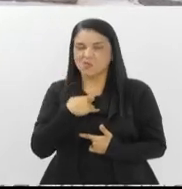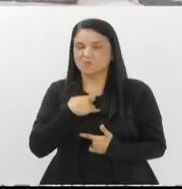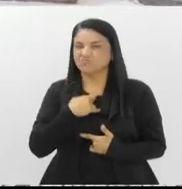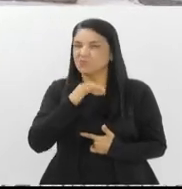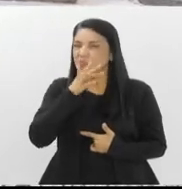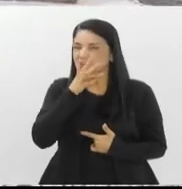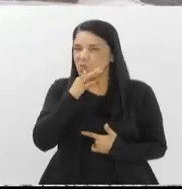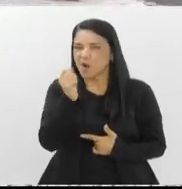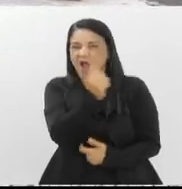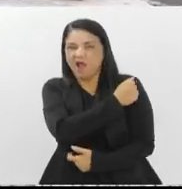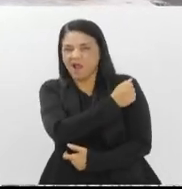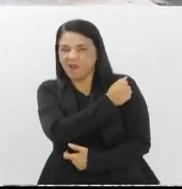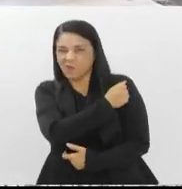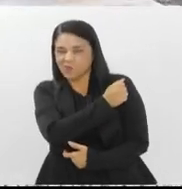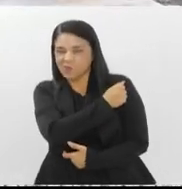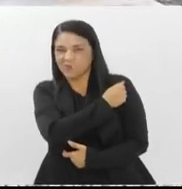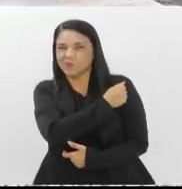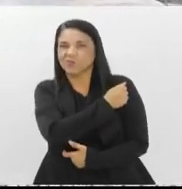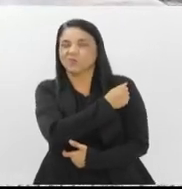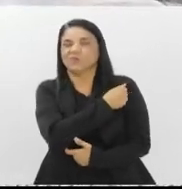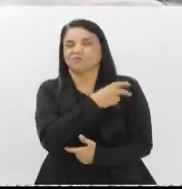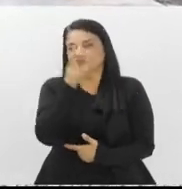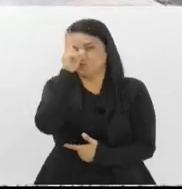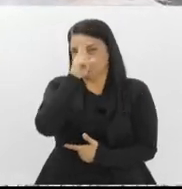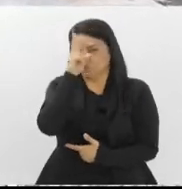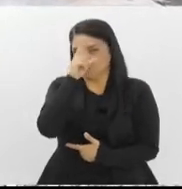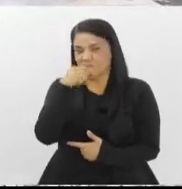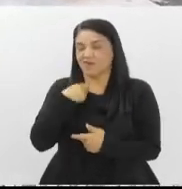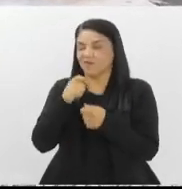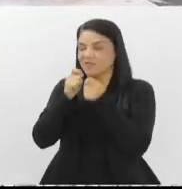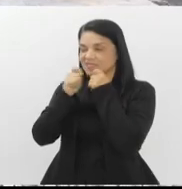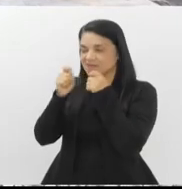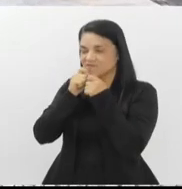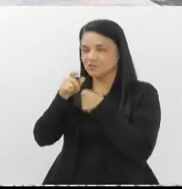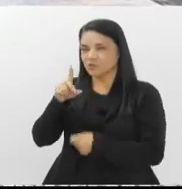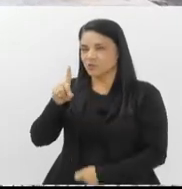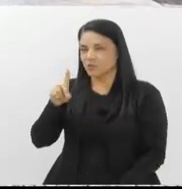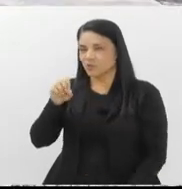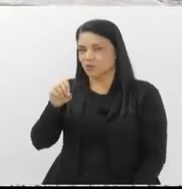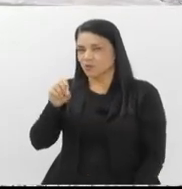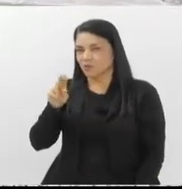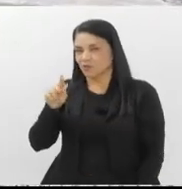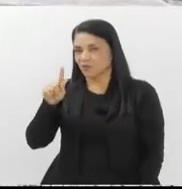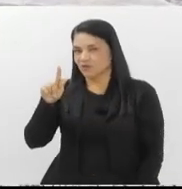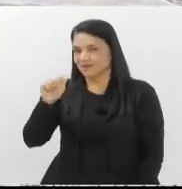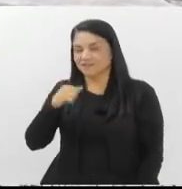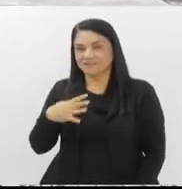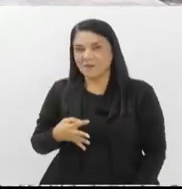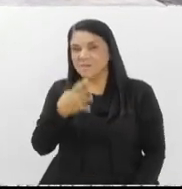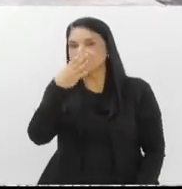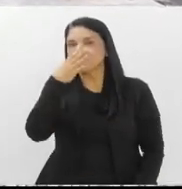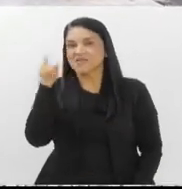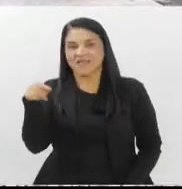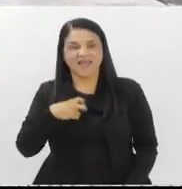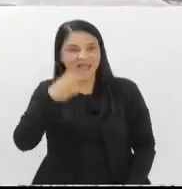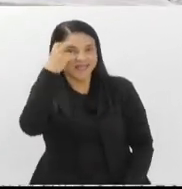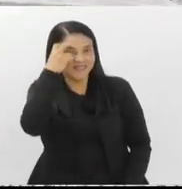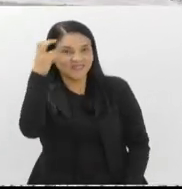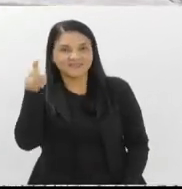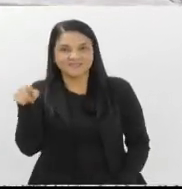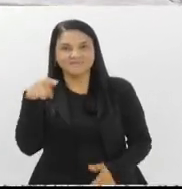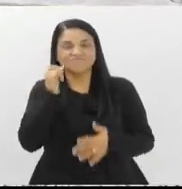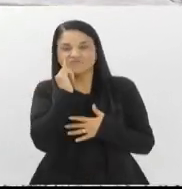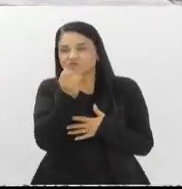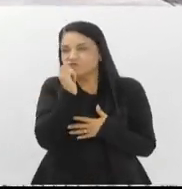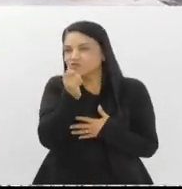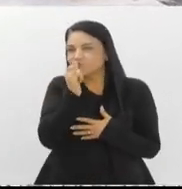da escola, né? E toda vez que eu entrevisto o Douglas, eu fico assim, impressionado com tamanha sabedoria, contando um pouco